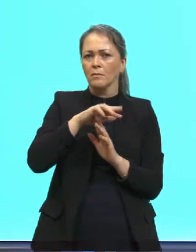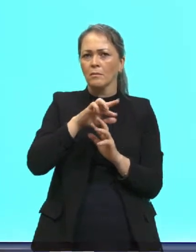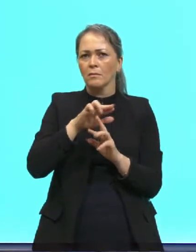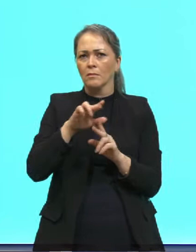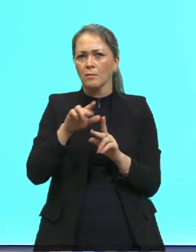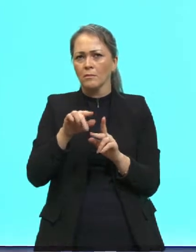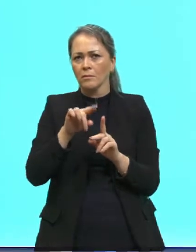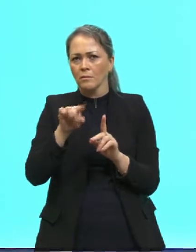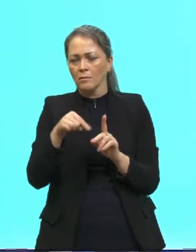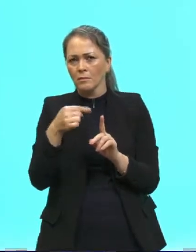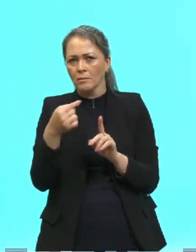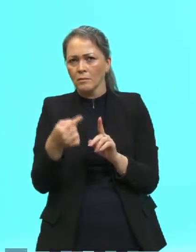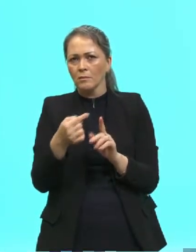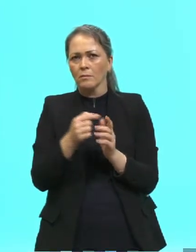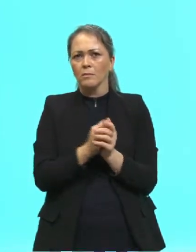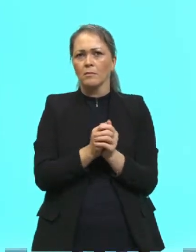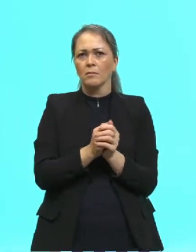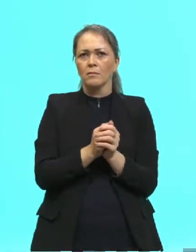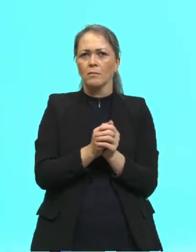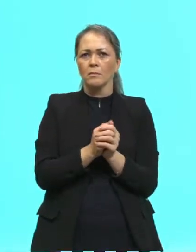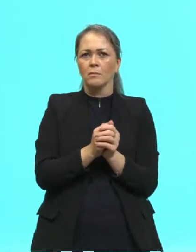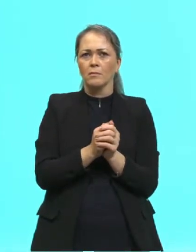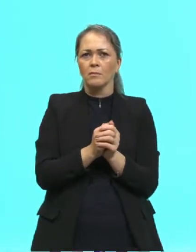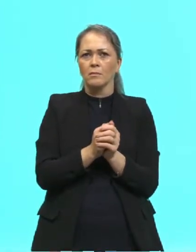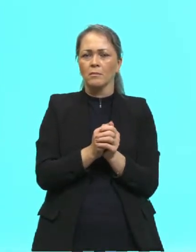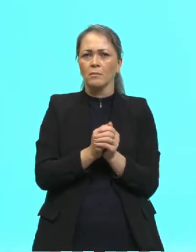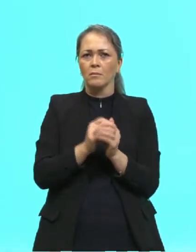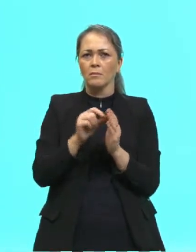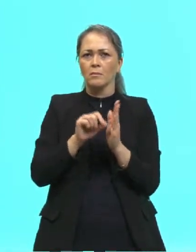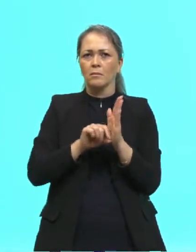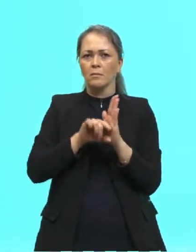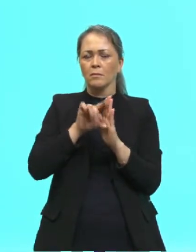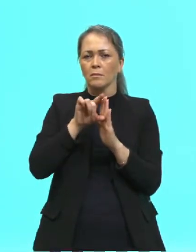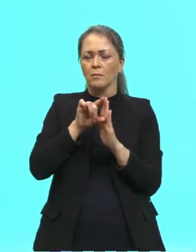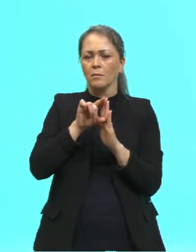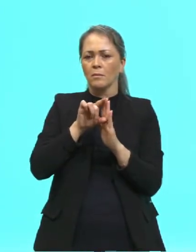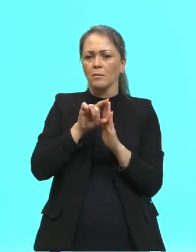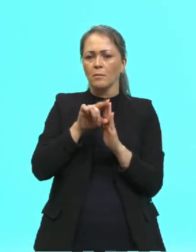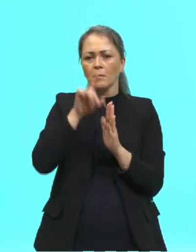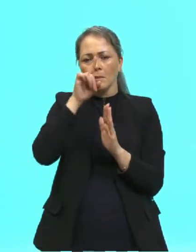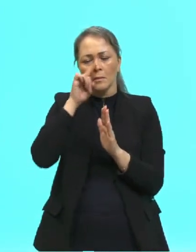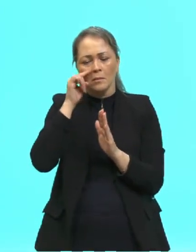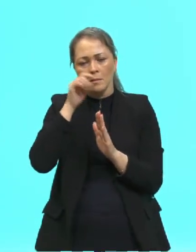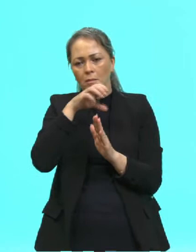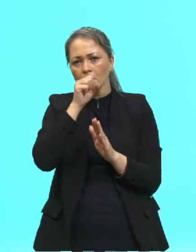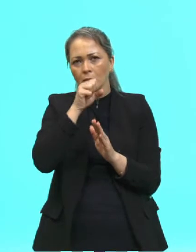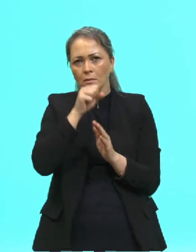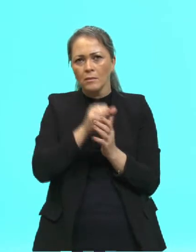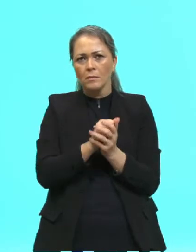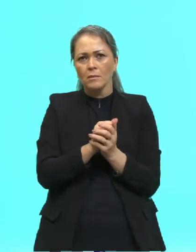desse aqui. Olha aqui na ponta máxima está entre o amarelo e o laranja. Aqui já está